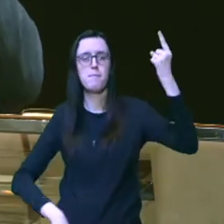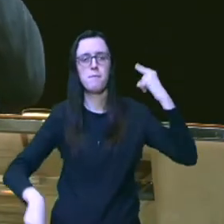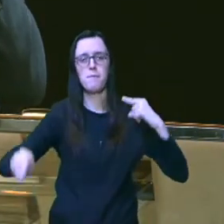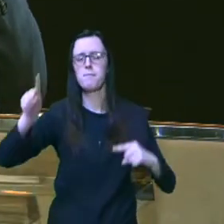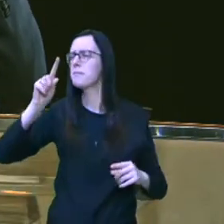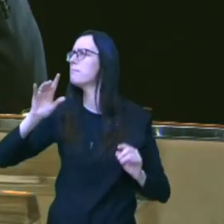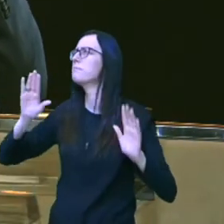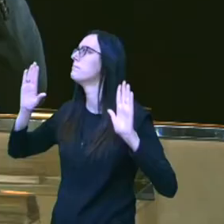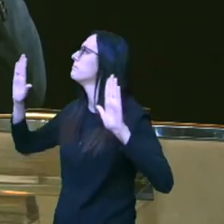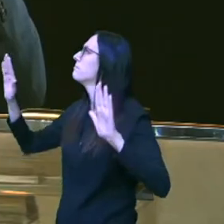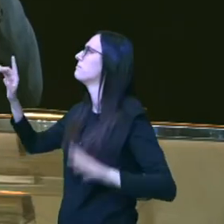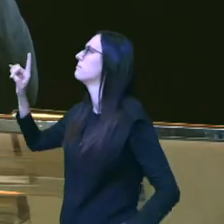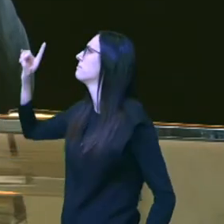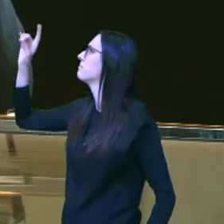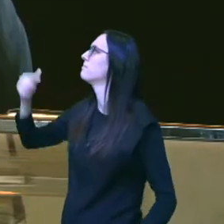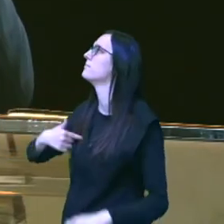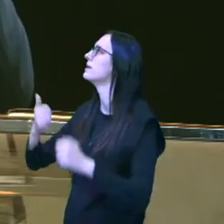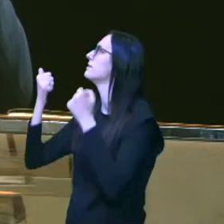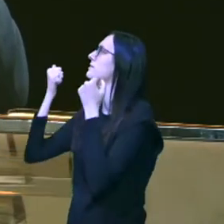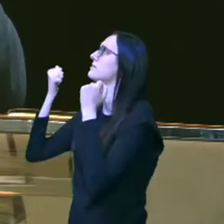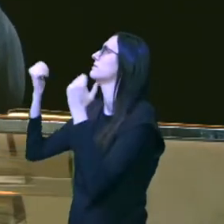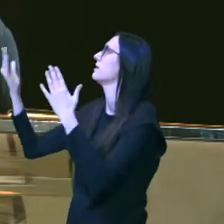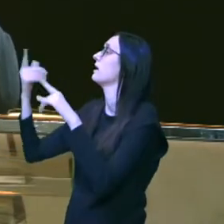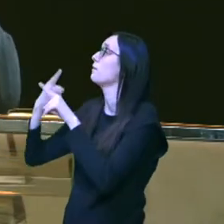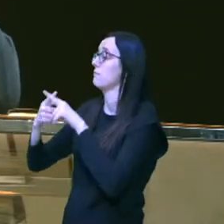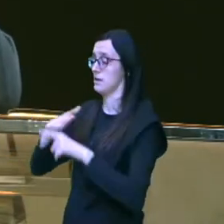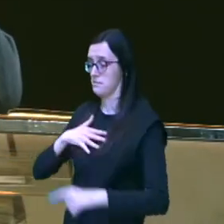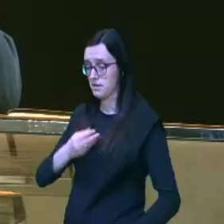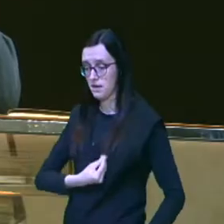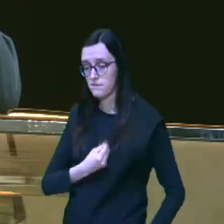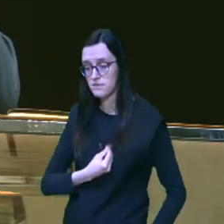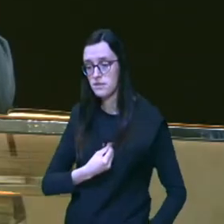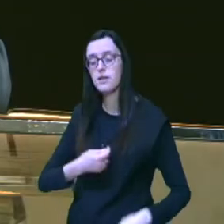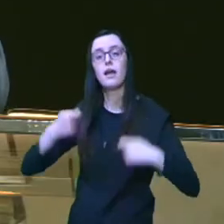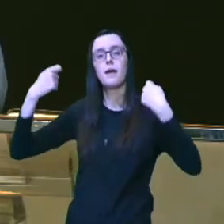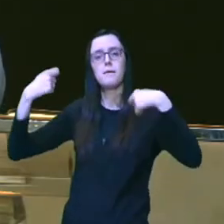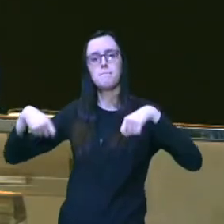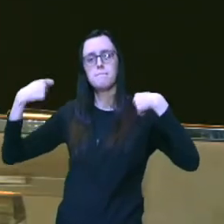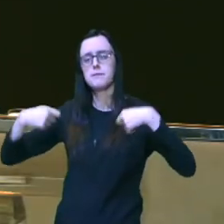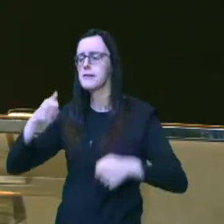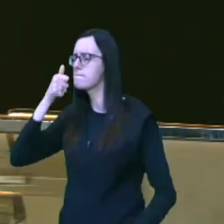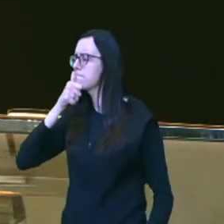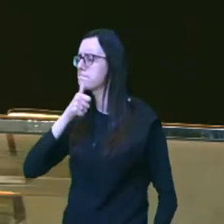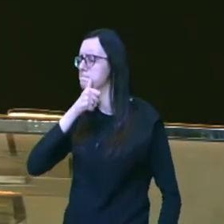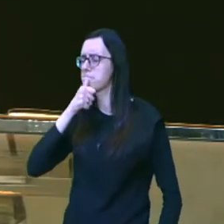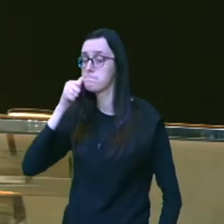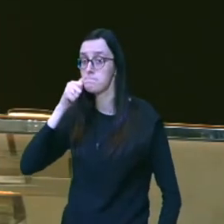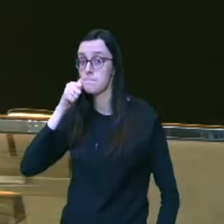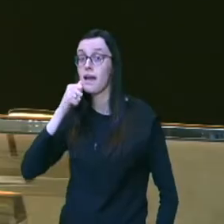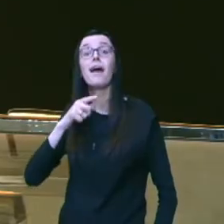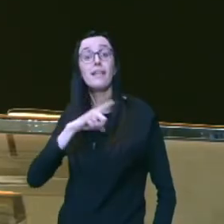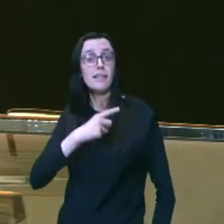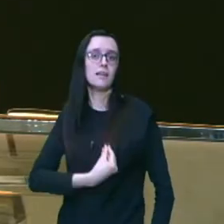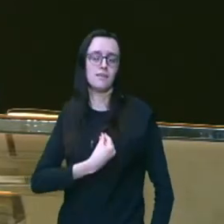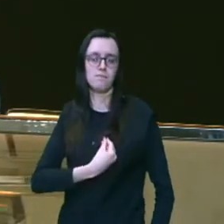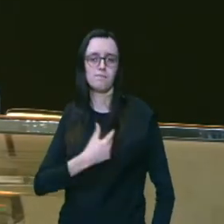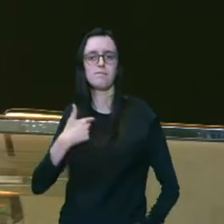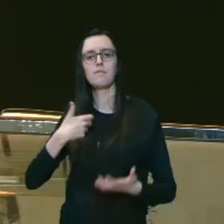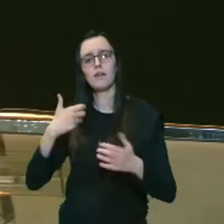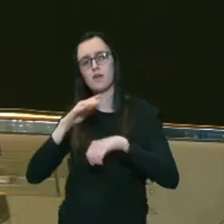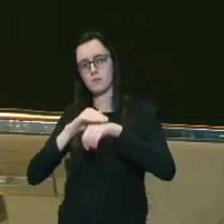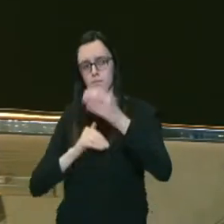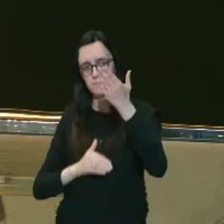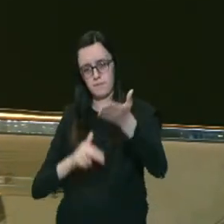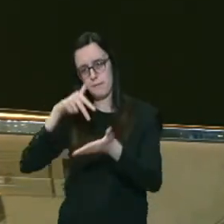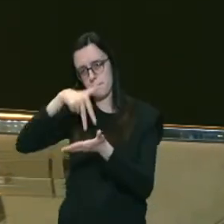eu entrego ao Senhor porque a minha vida precisa ser esse sacrifício vivo eu quero convidar você a